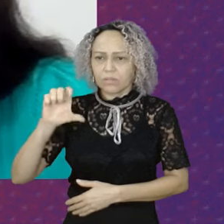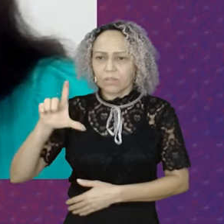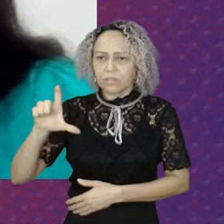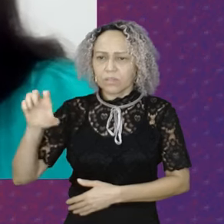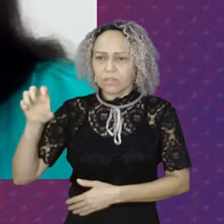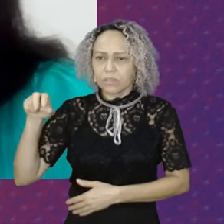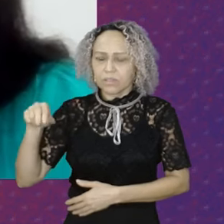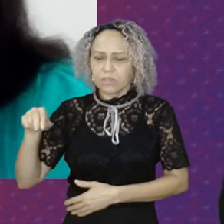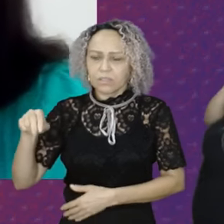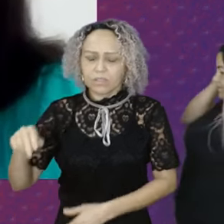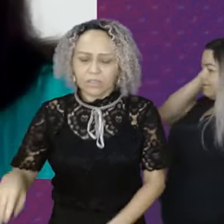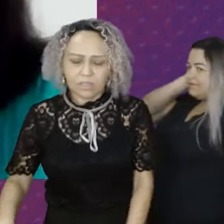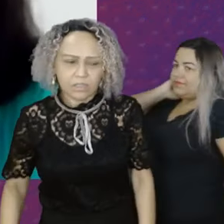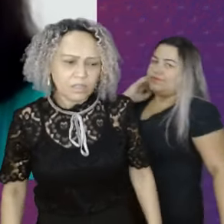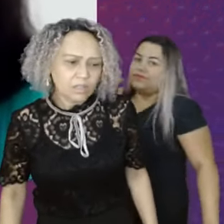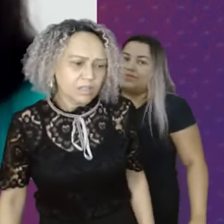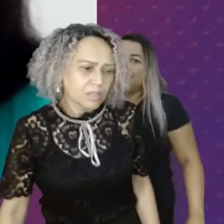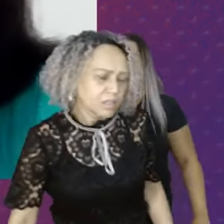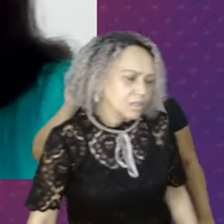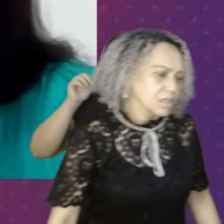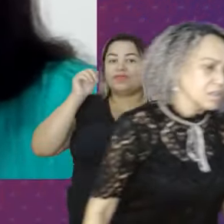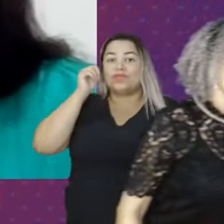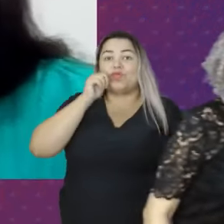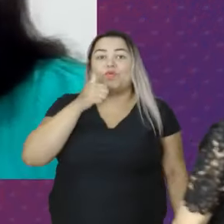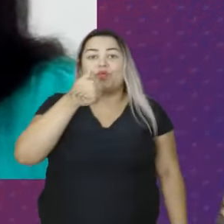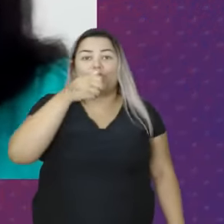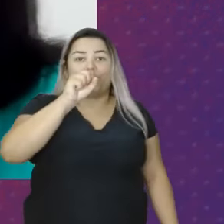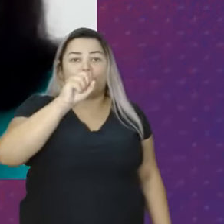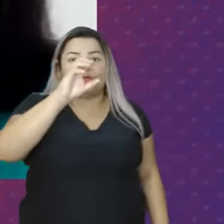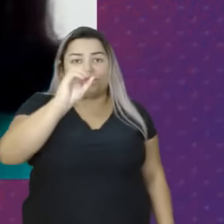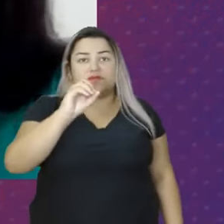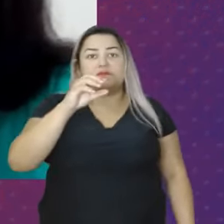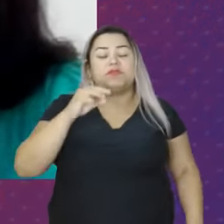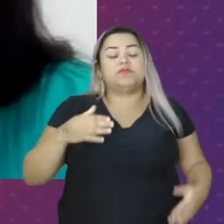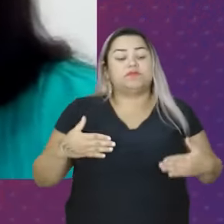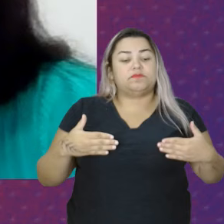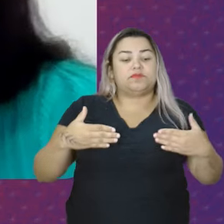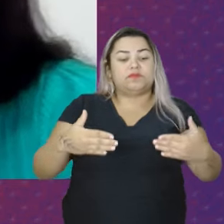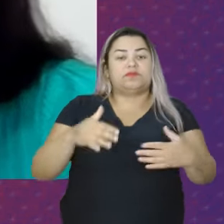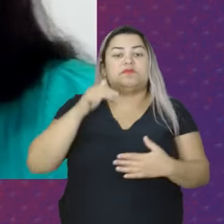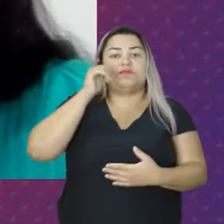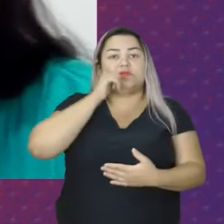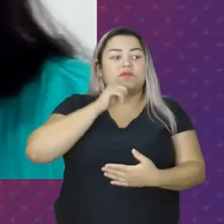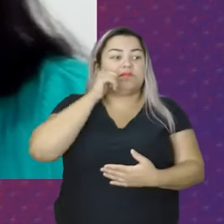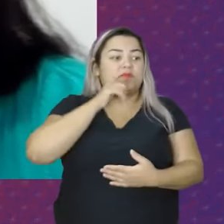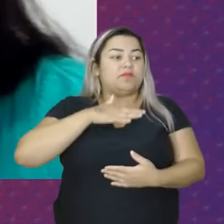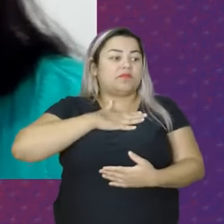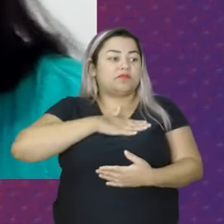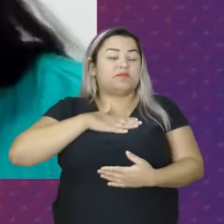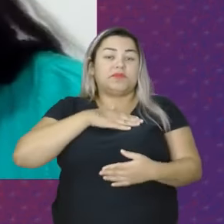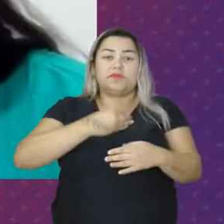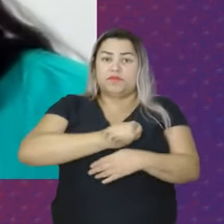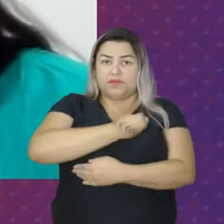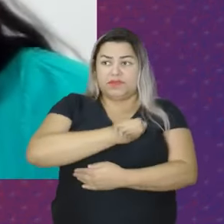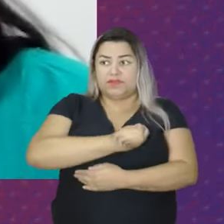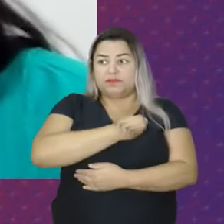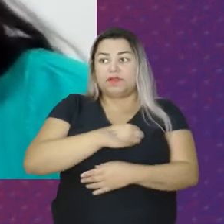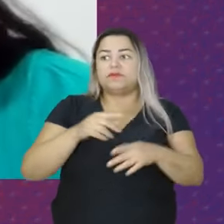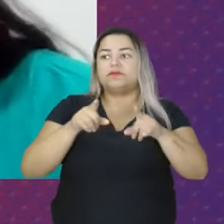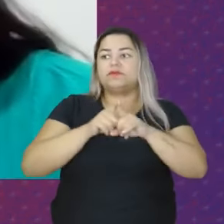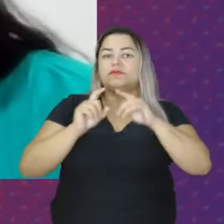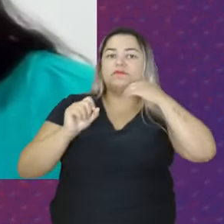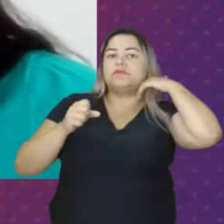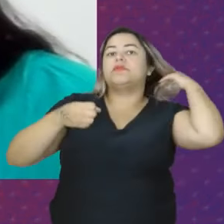Geral Da Central de Atendimento A Mulher Ligue 180 Do Ministério das Mulheres E é um prazer Poder participar E